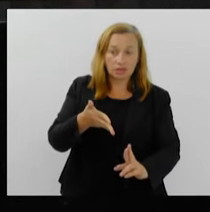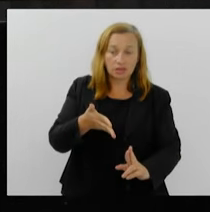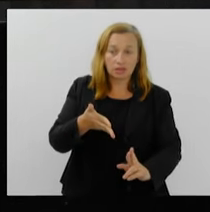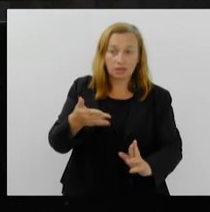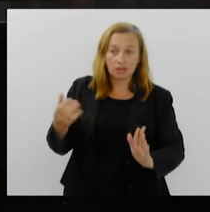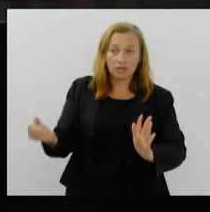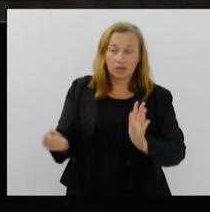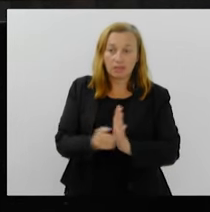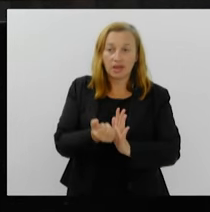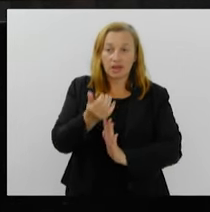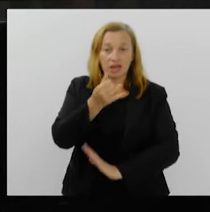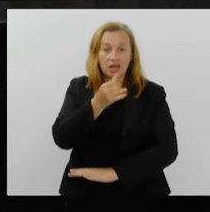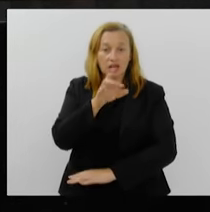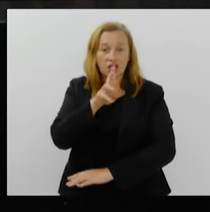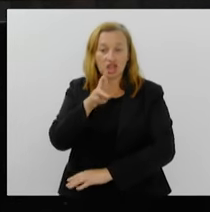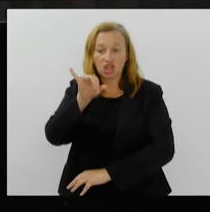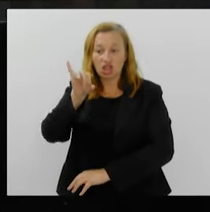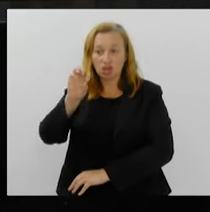Rio.